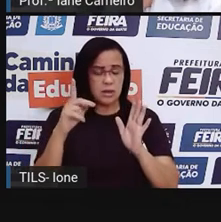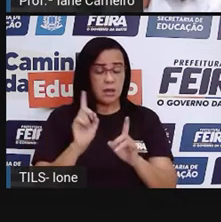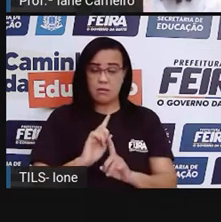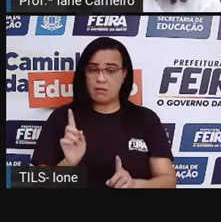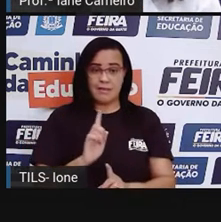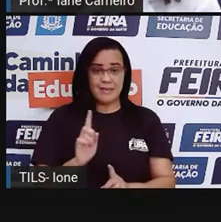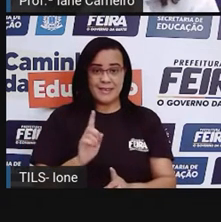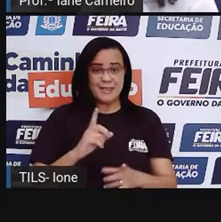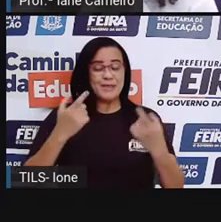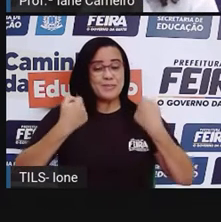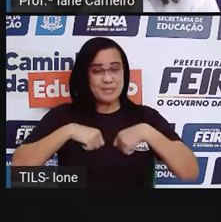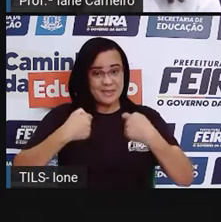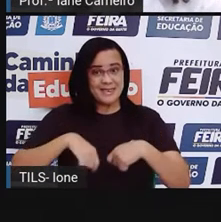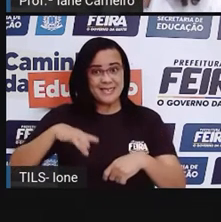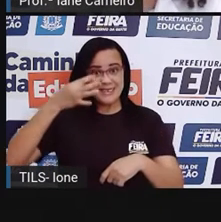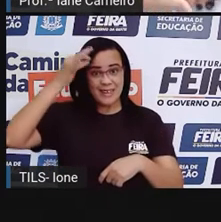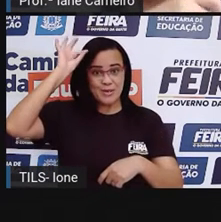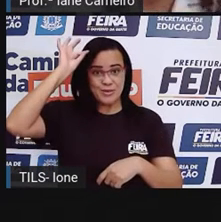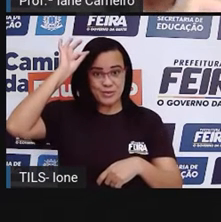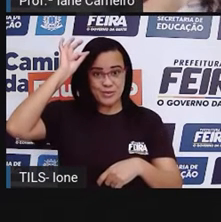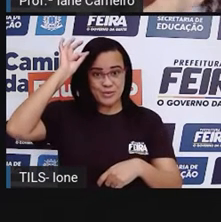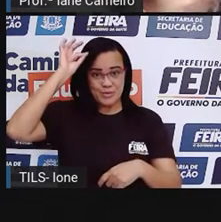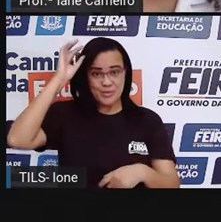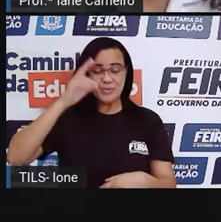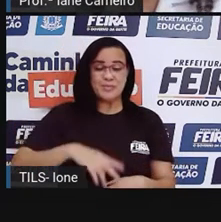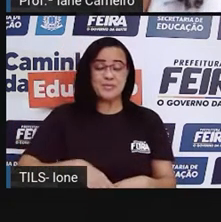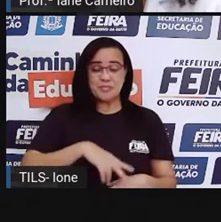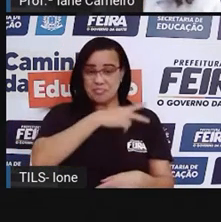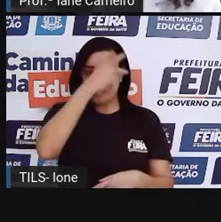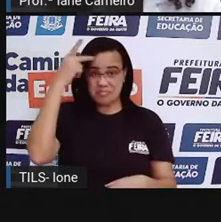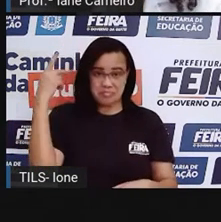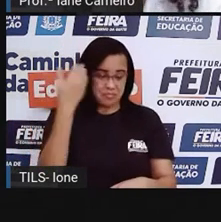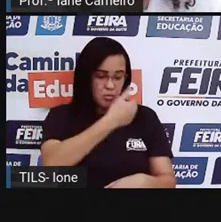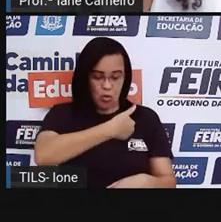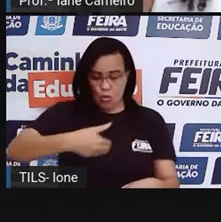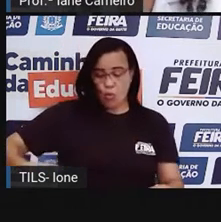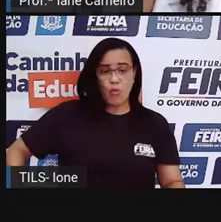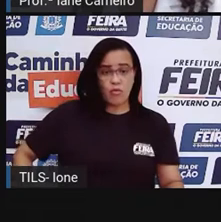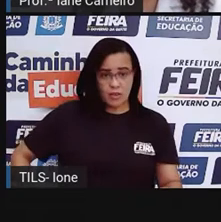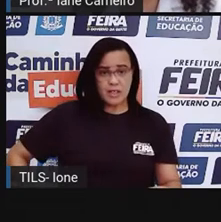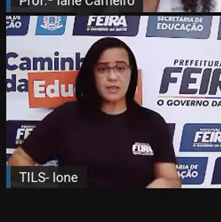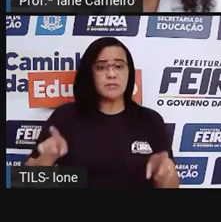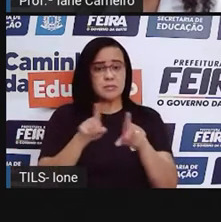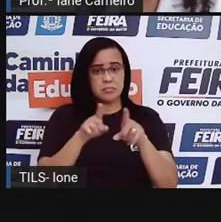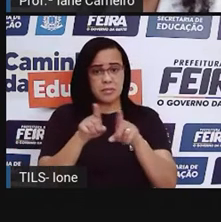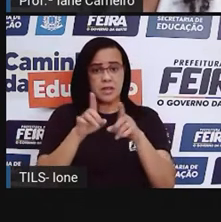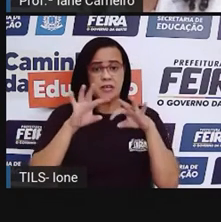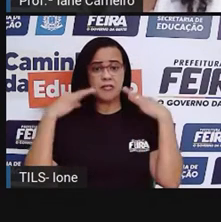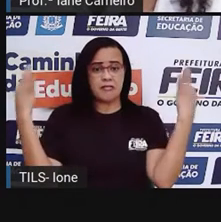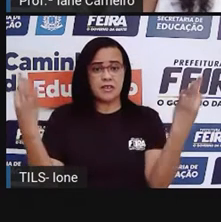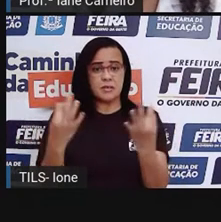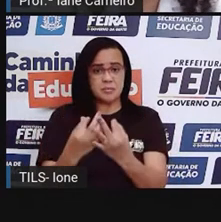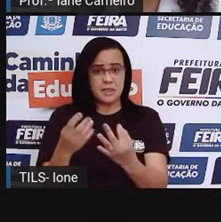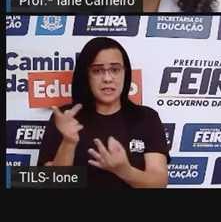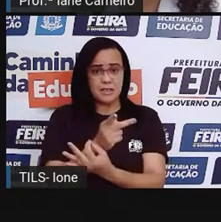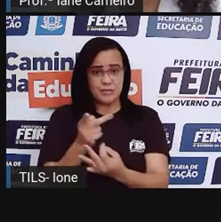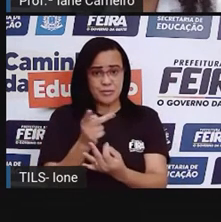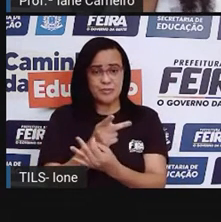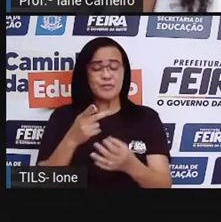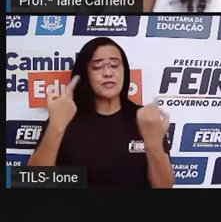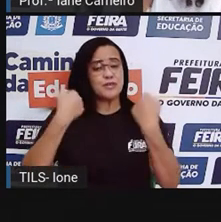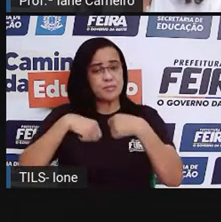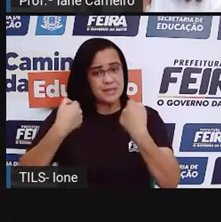né? Tanto dos governantes, quanto do papai e da mamãe daquela criança. Eles têm que garantir, ó, a proteção dessa